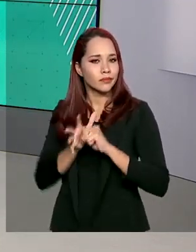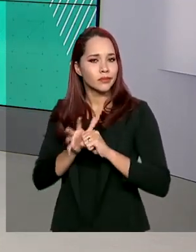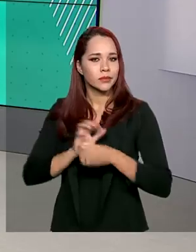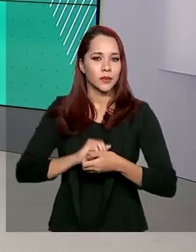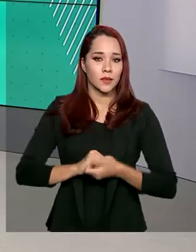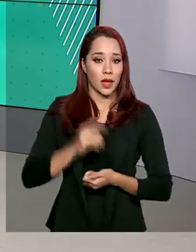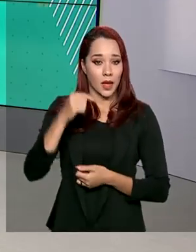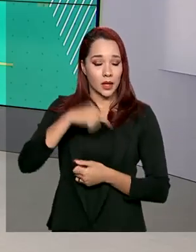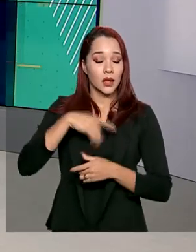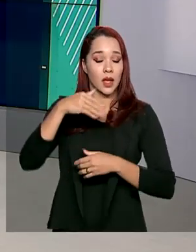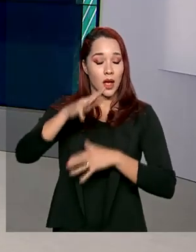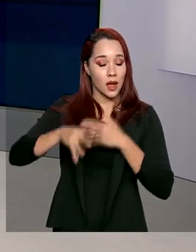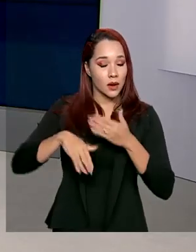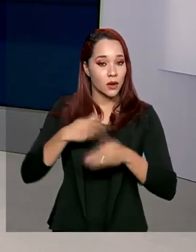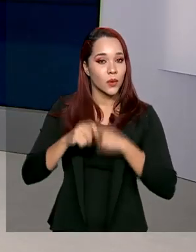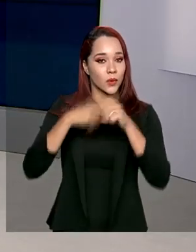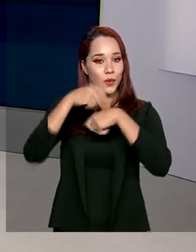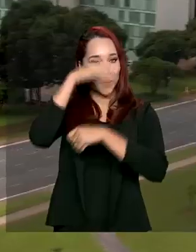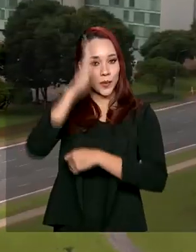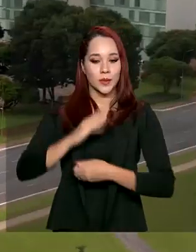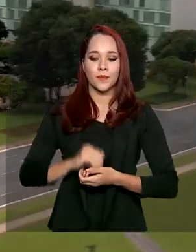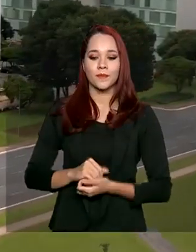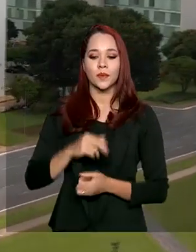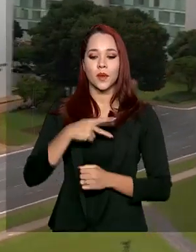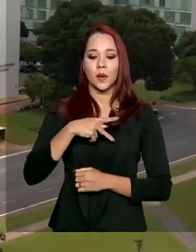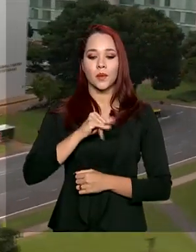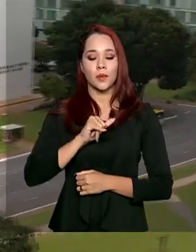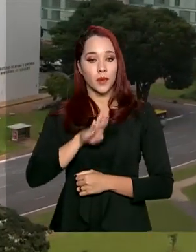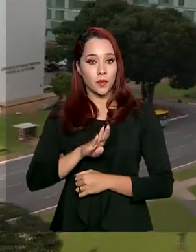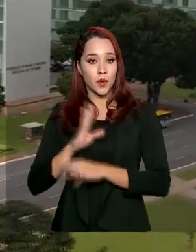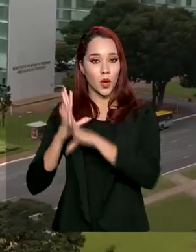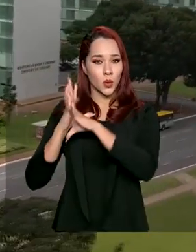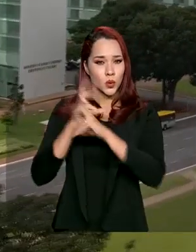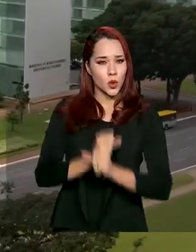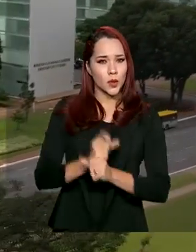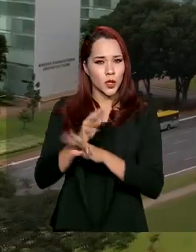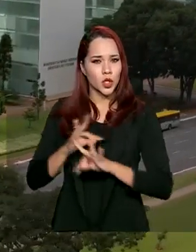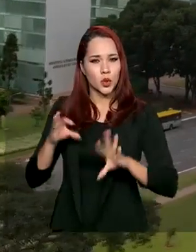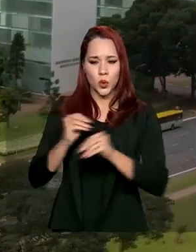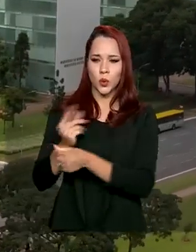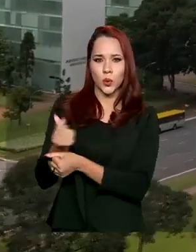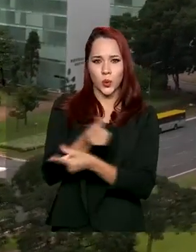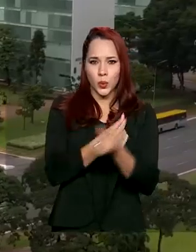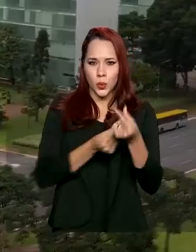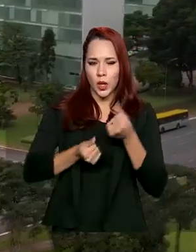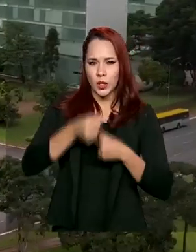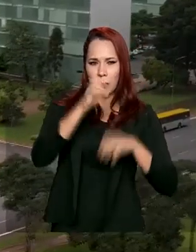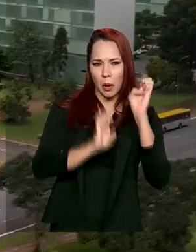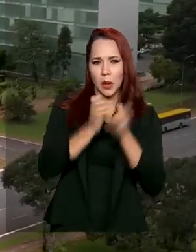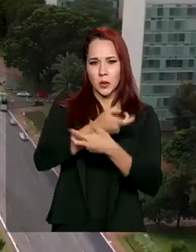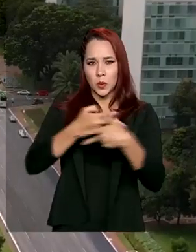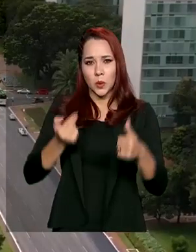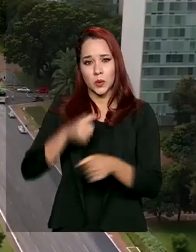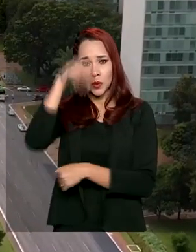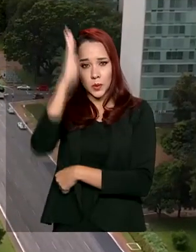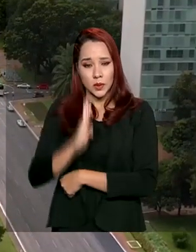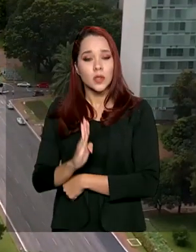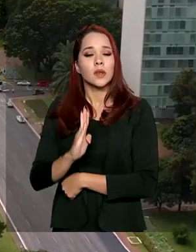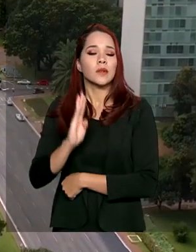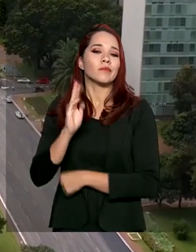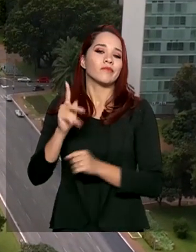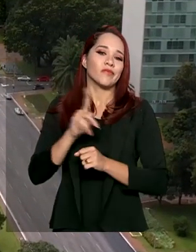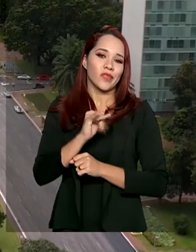coronavírus na economia brasileira. O PIB, que é a soma de todas as riquezas produzidas no país, deve ficar